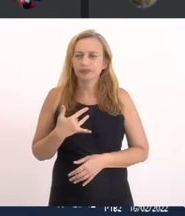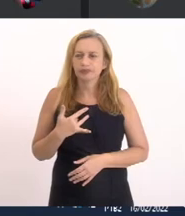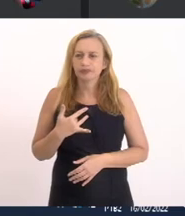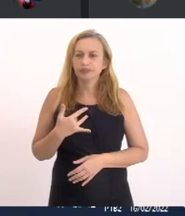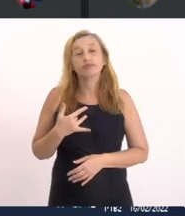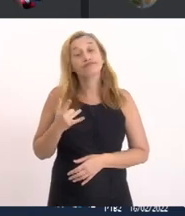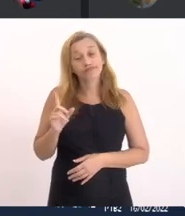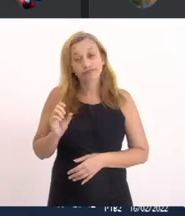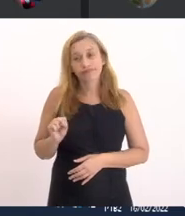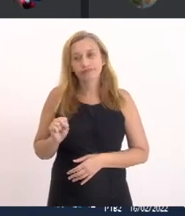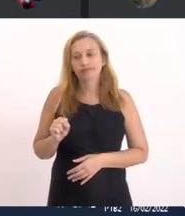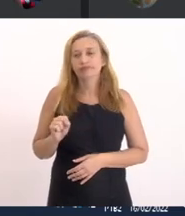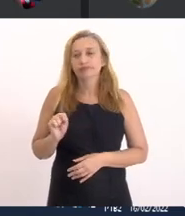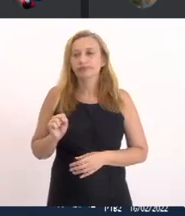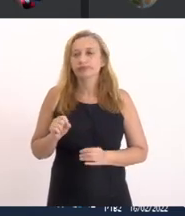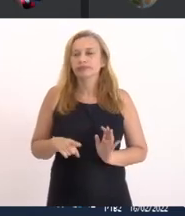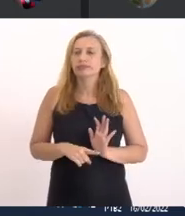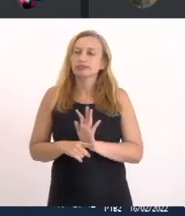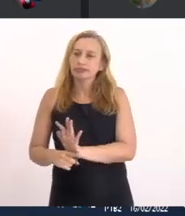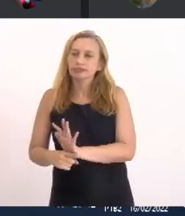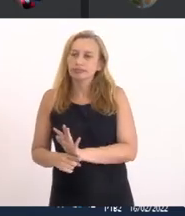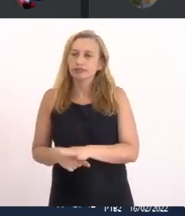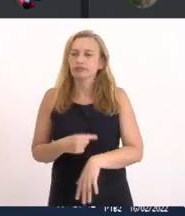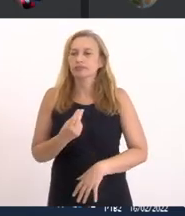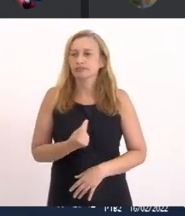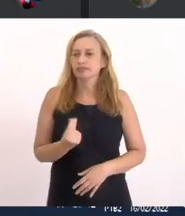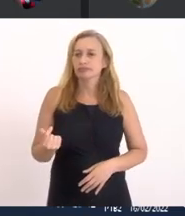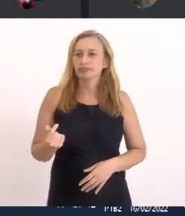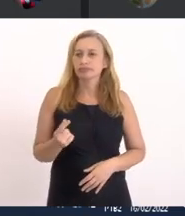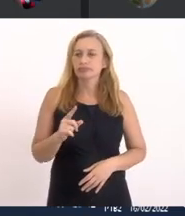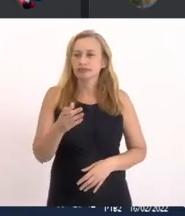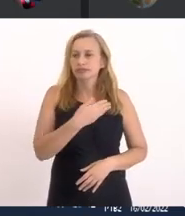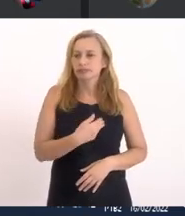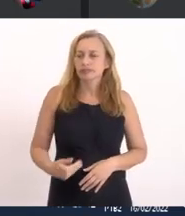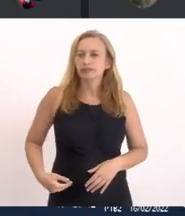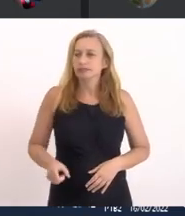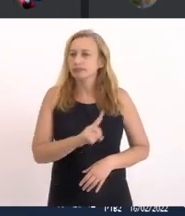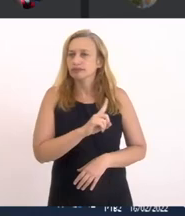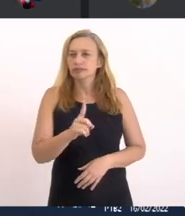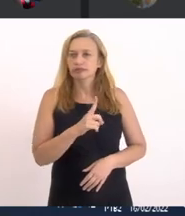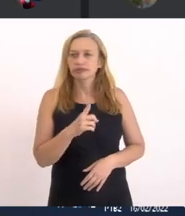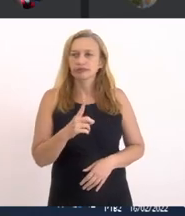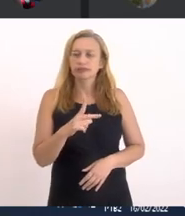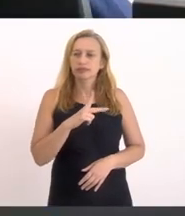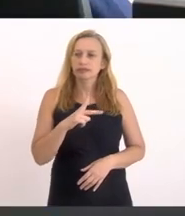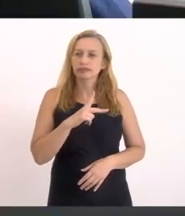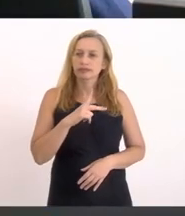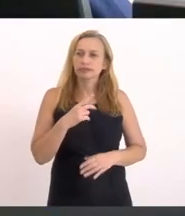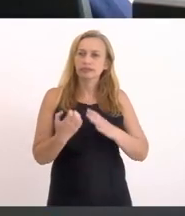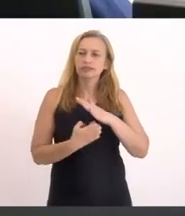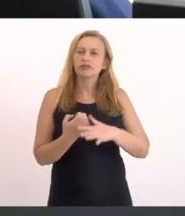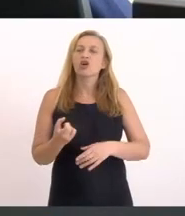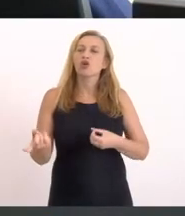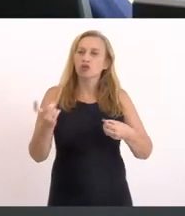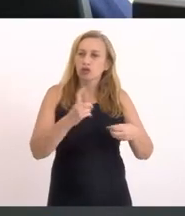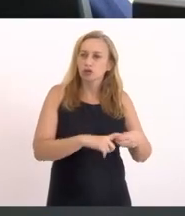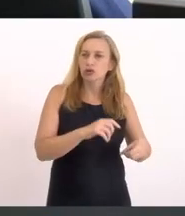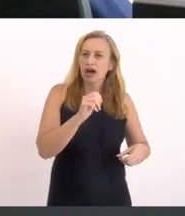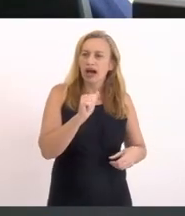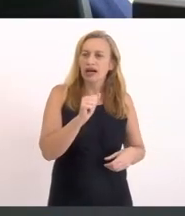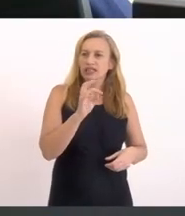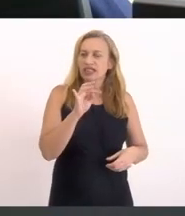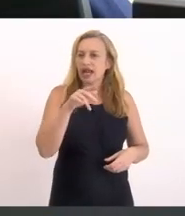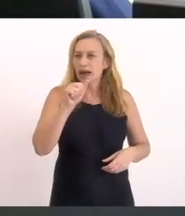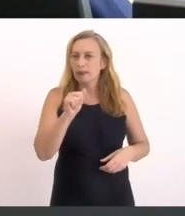É Tem que ser recuperado É sair Porque aquilo é área pública Não é área privada Voltou Voltou a tilápia Para lá Voltou a savelha